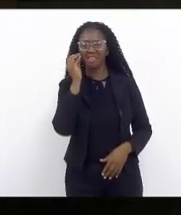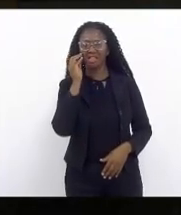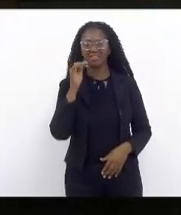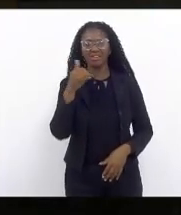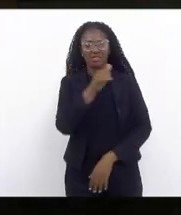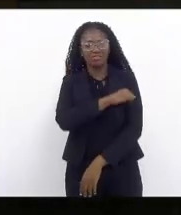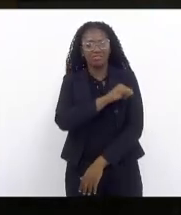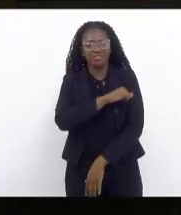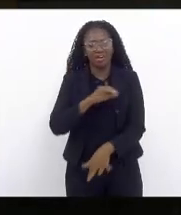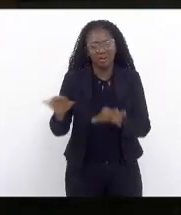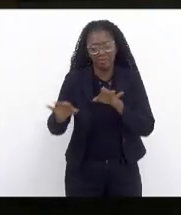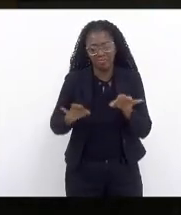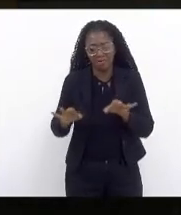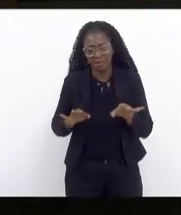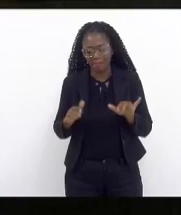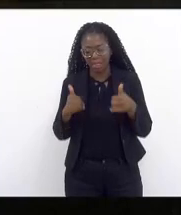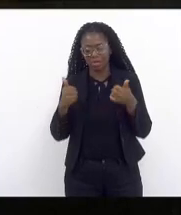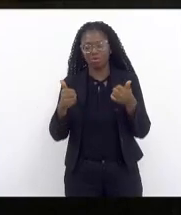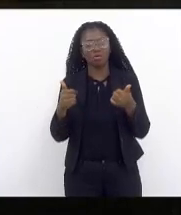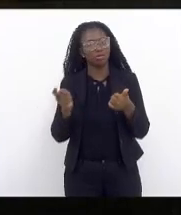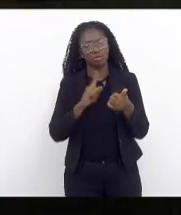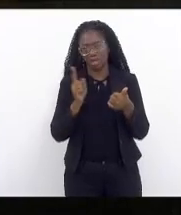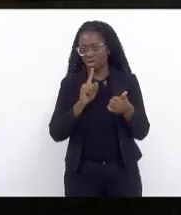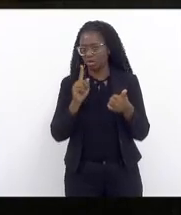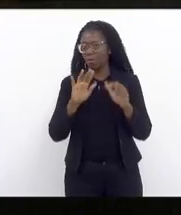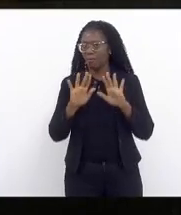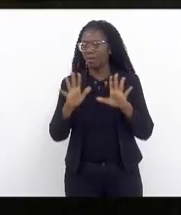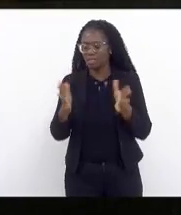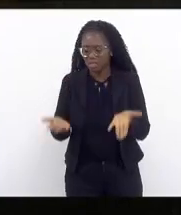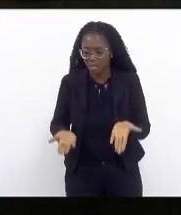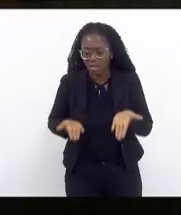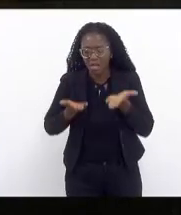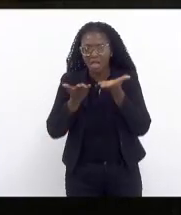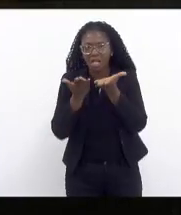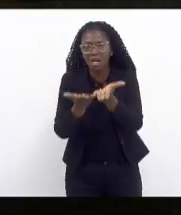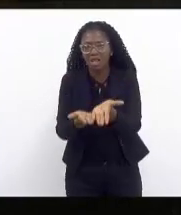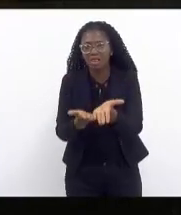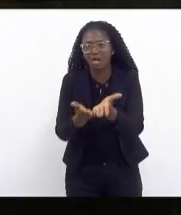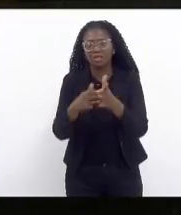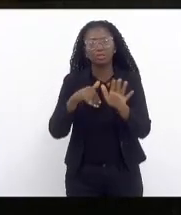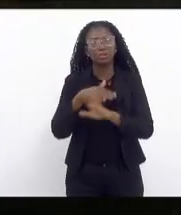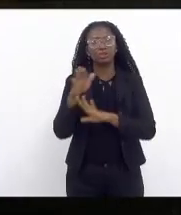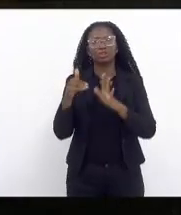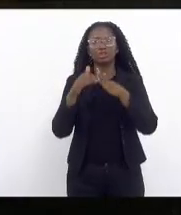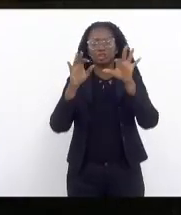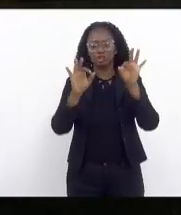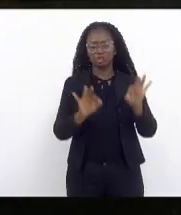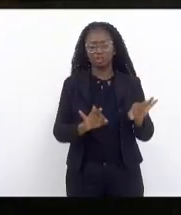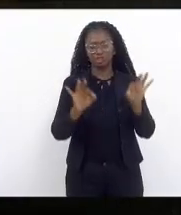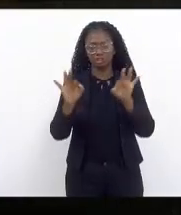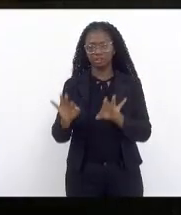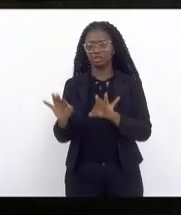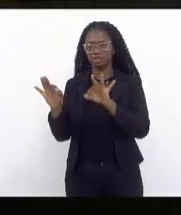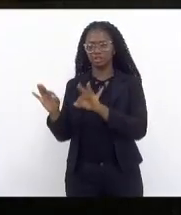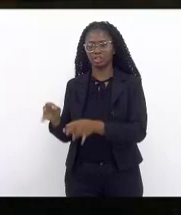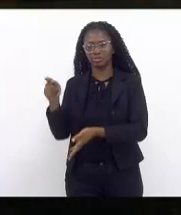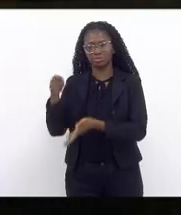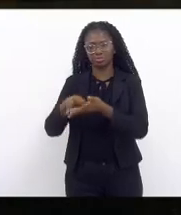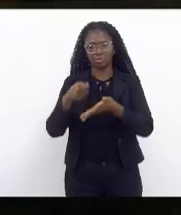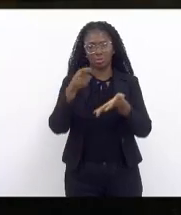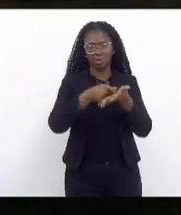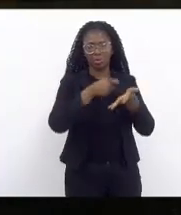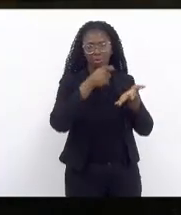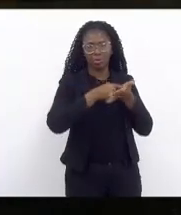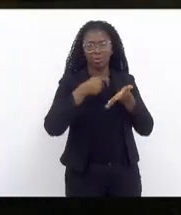Janeiro nos trilhos não ele entrega o caixa em dia ele entrega despesas e receitas